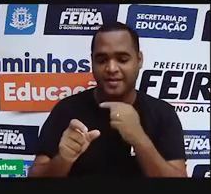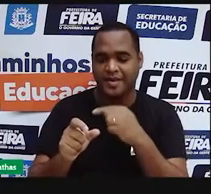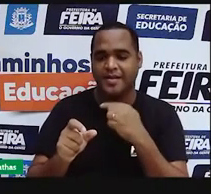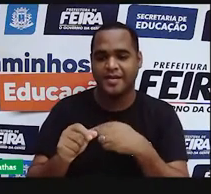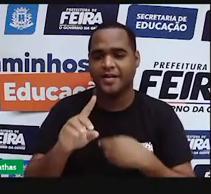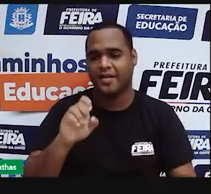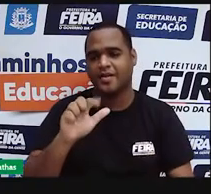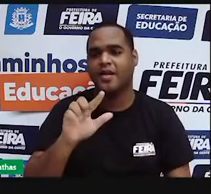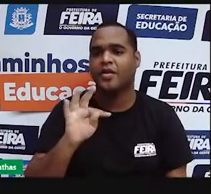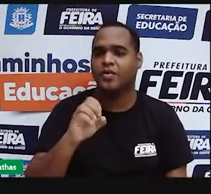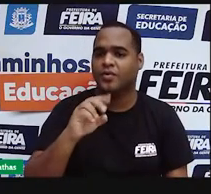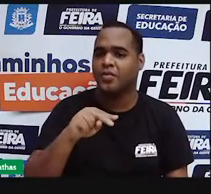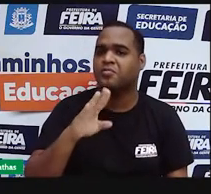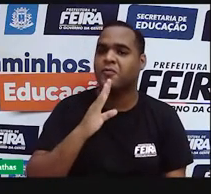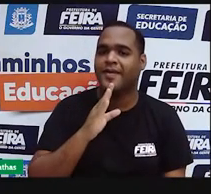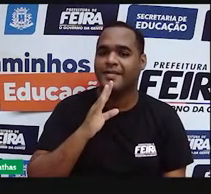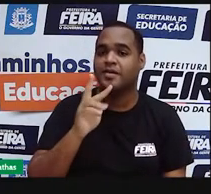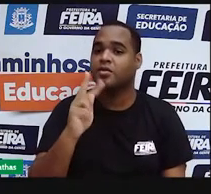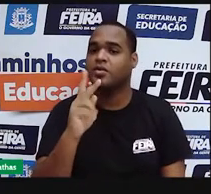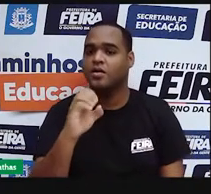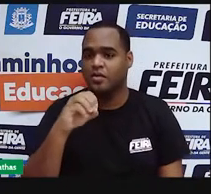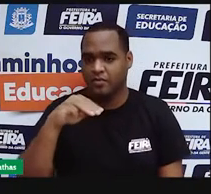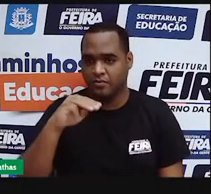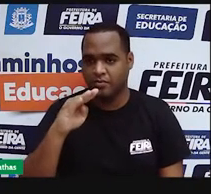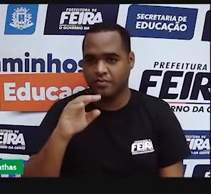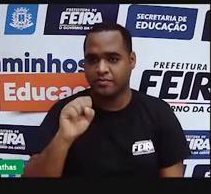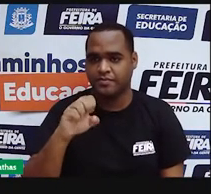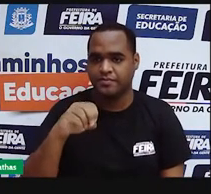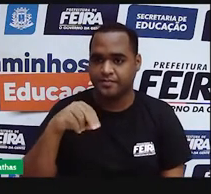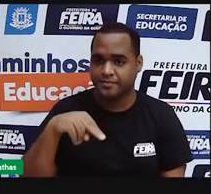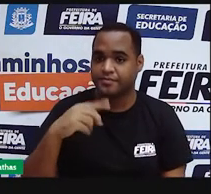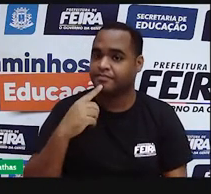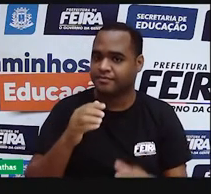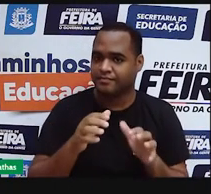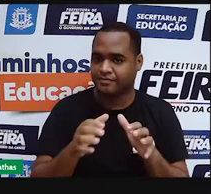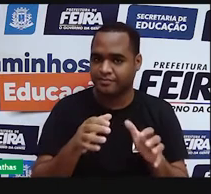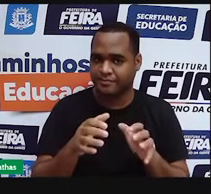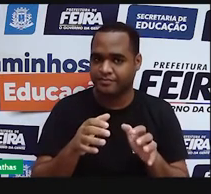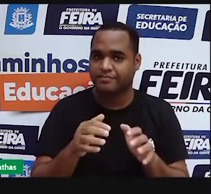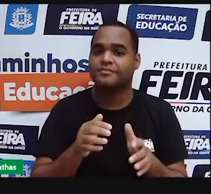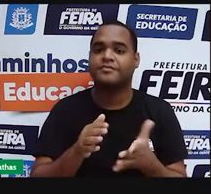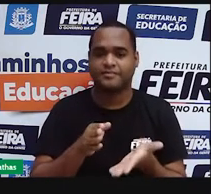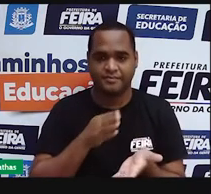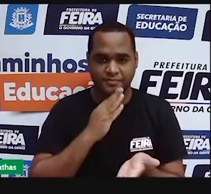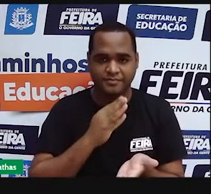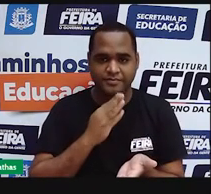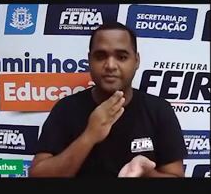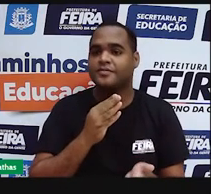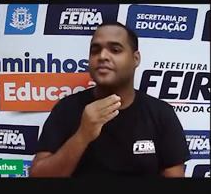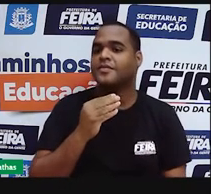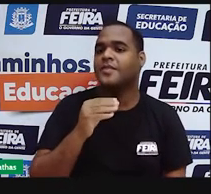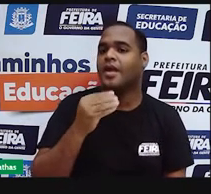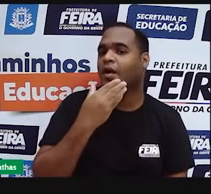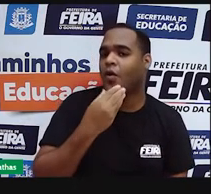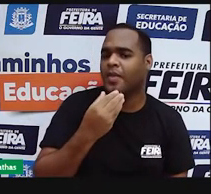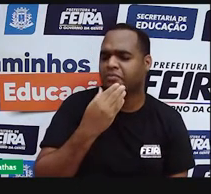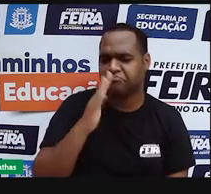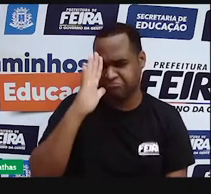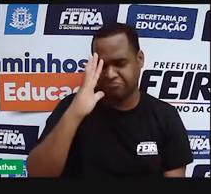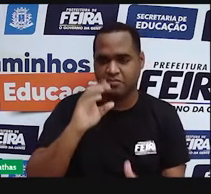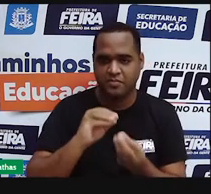Depois, o modelo atômico de Thomson, que ficou conhecido como modelo do pudim de passas. Para Thomson, o átomo era